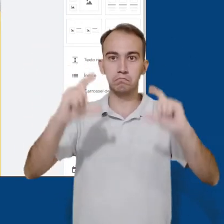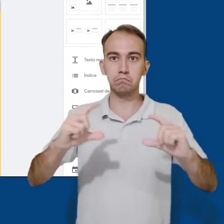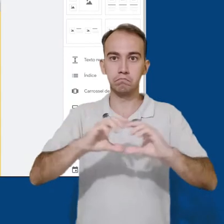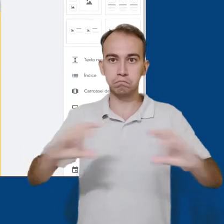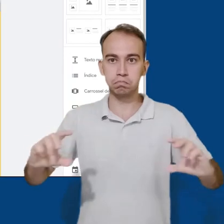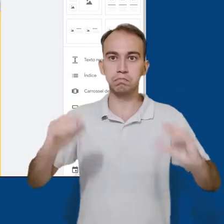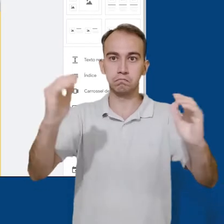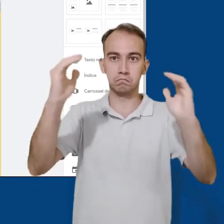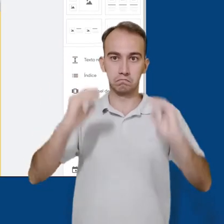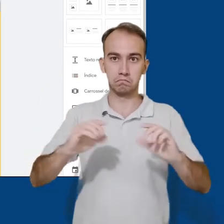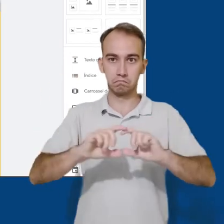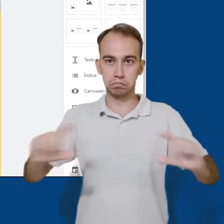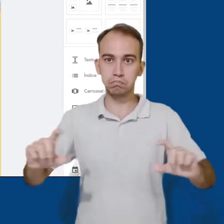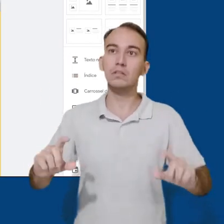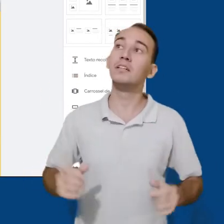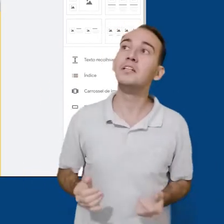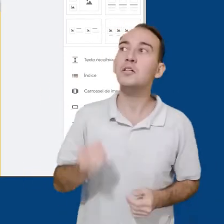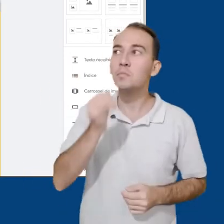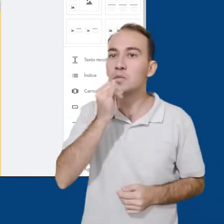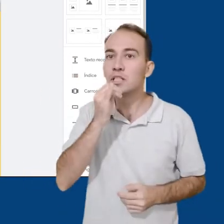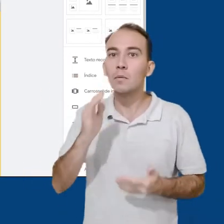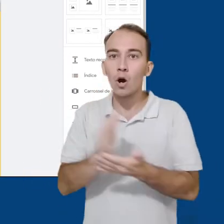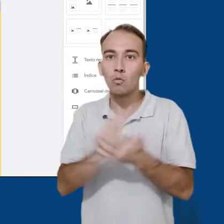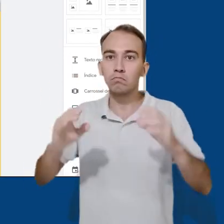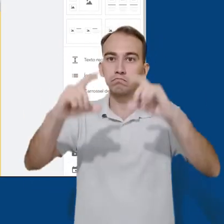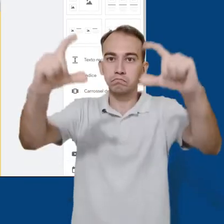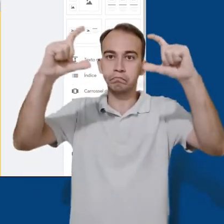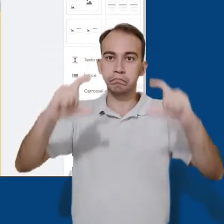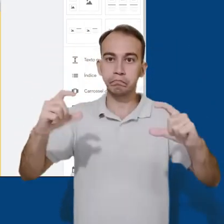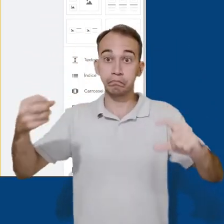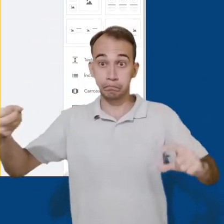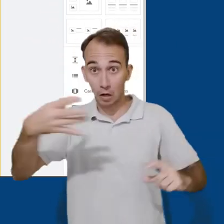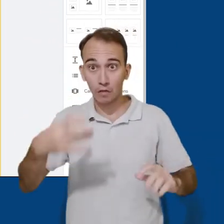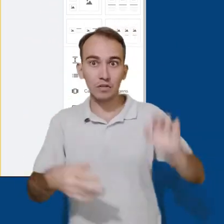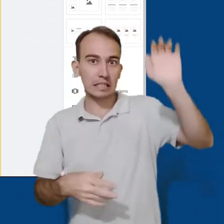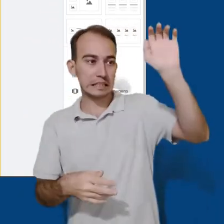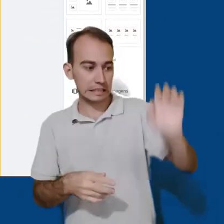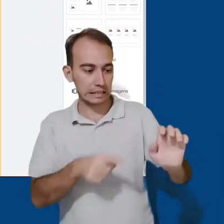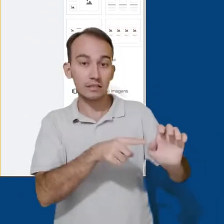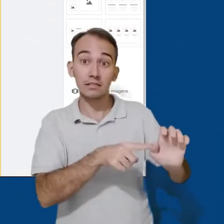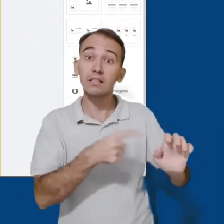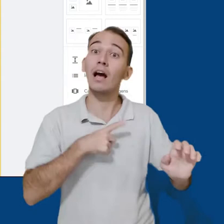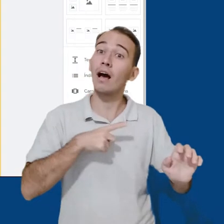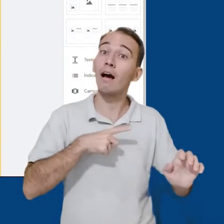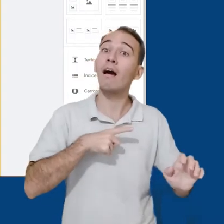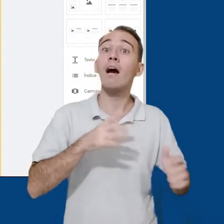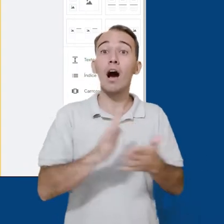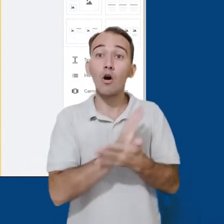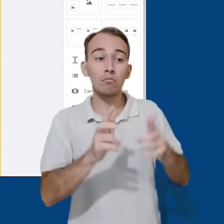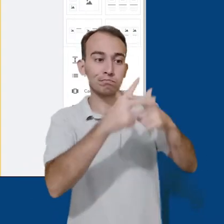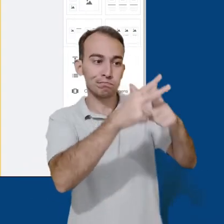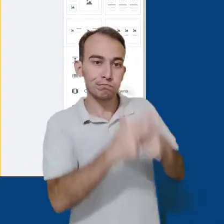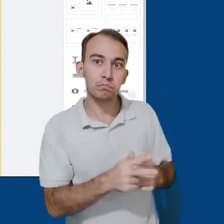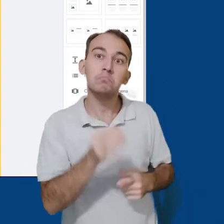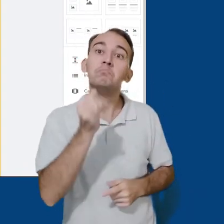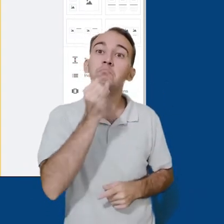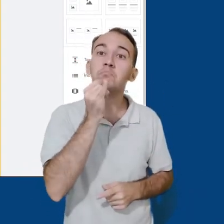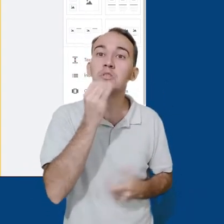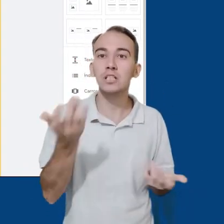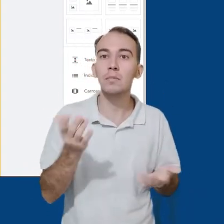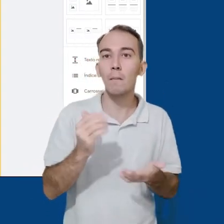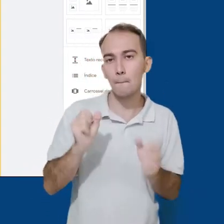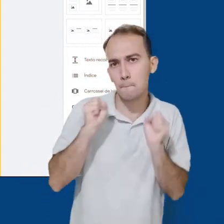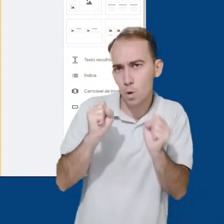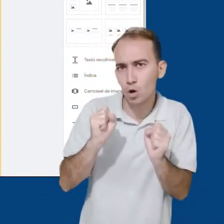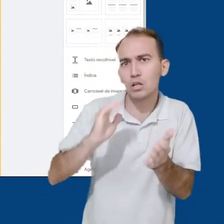bloco selecionado apresenta no canto esquerdo uma seleção de opções de manipulação. Dentre as funções, temos a opção